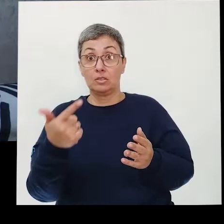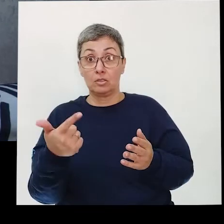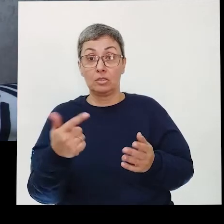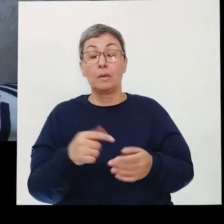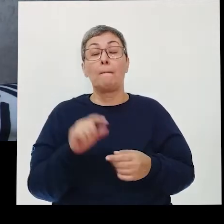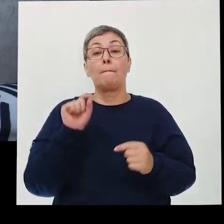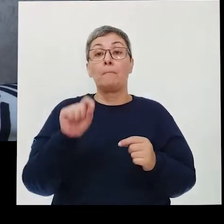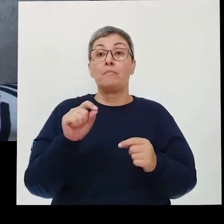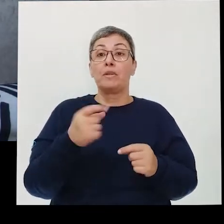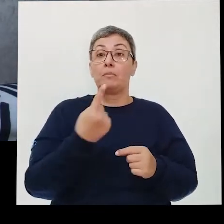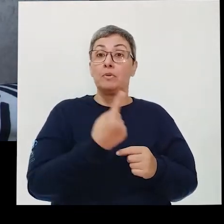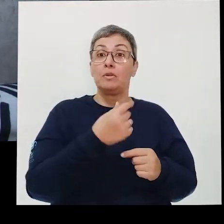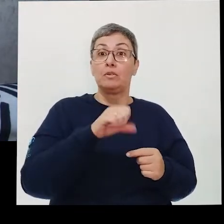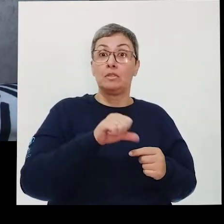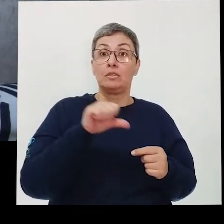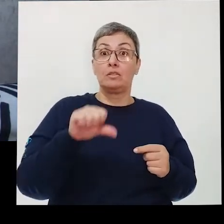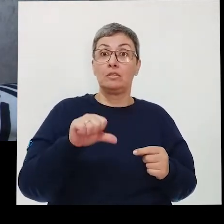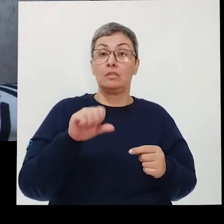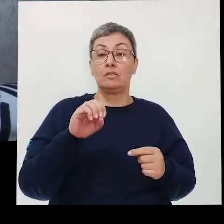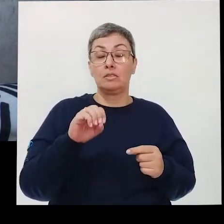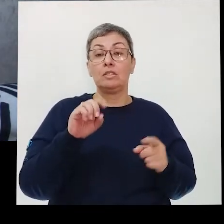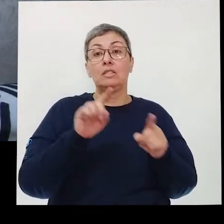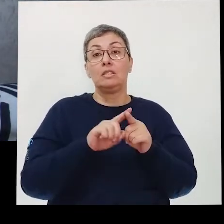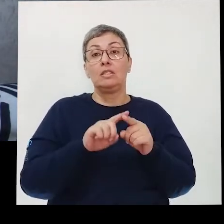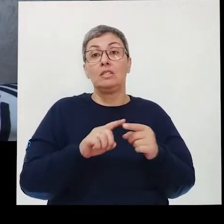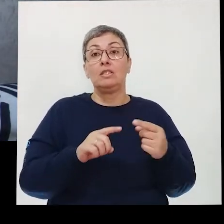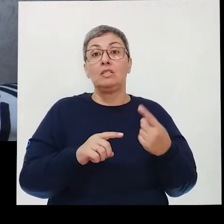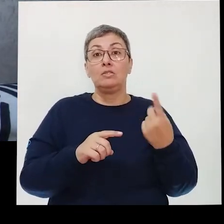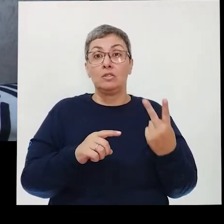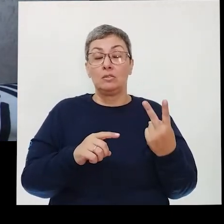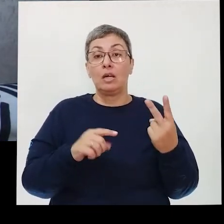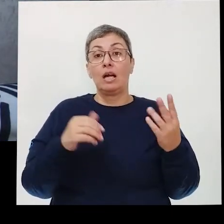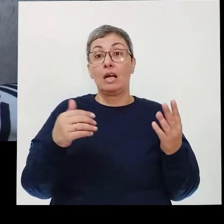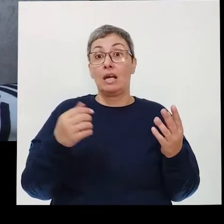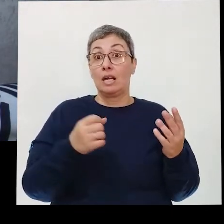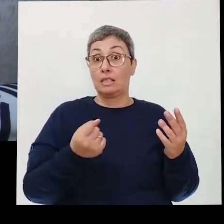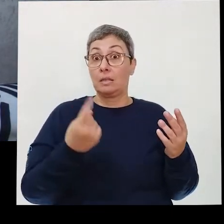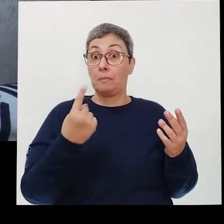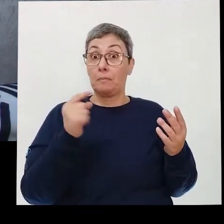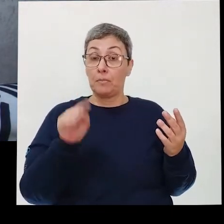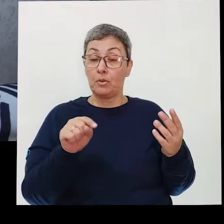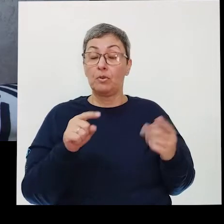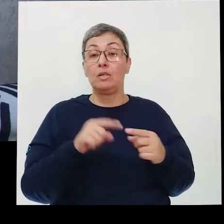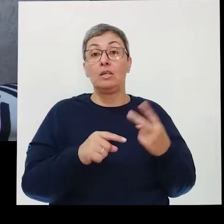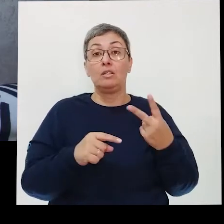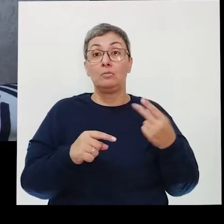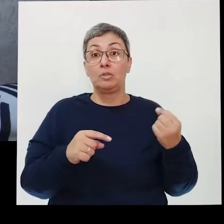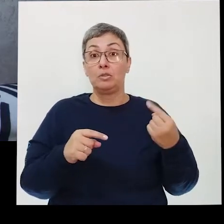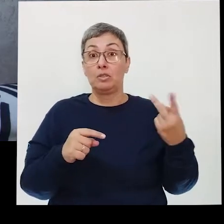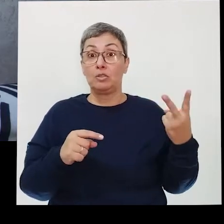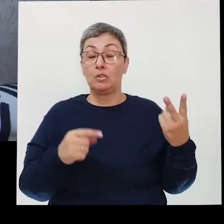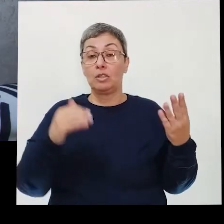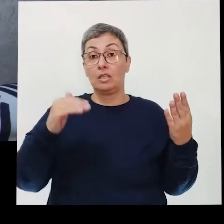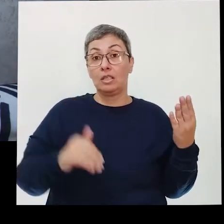1990 haviam 52 mortes de crianças a cada mil nascidos vivos, em 2012 essa taxa caiu para 13